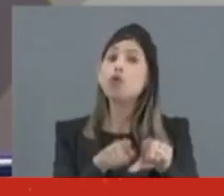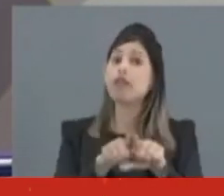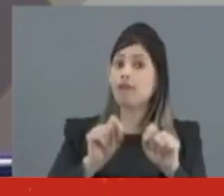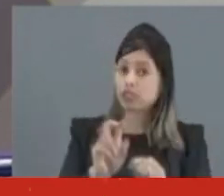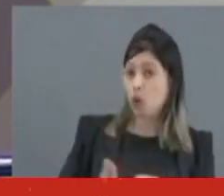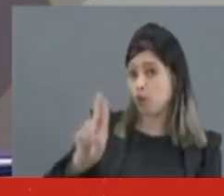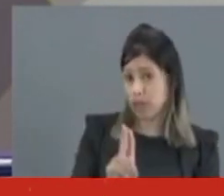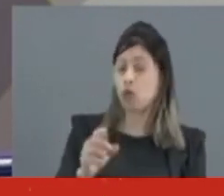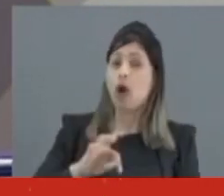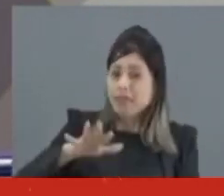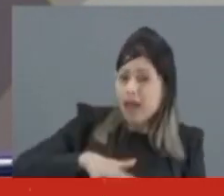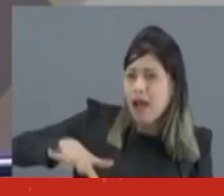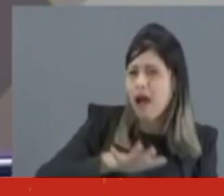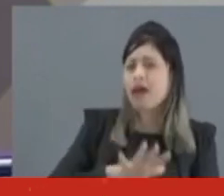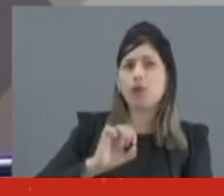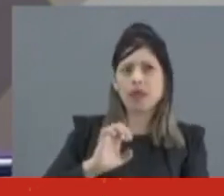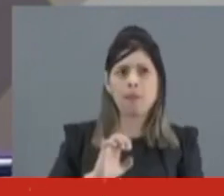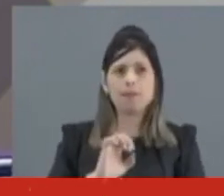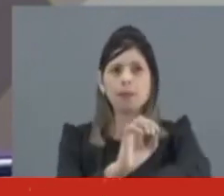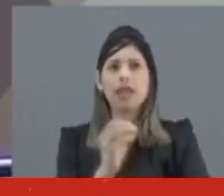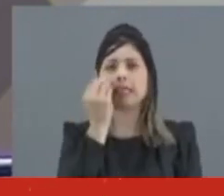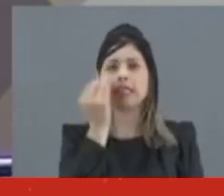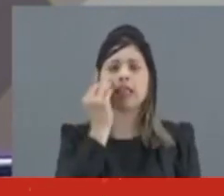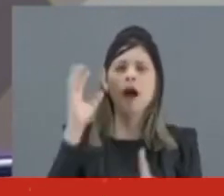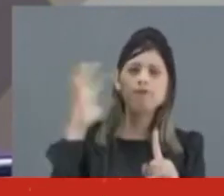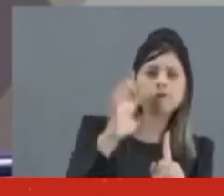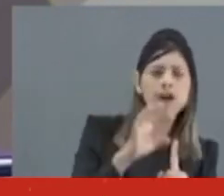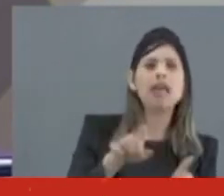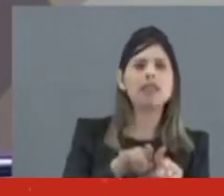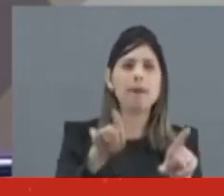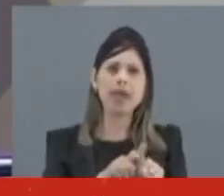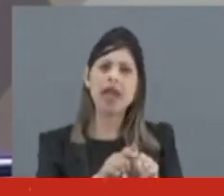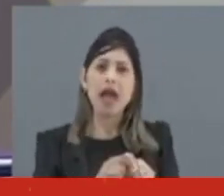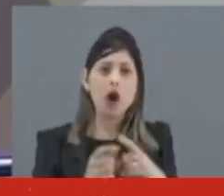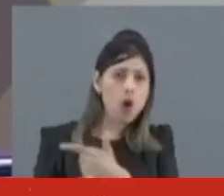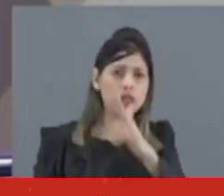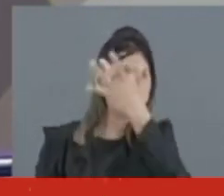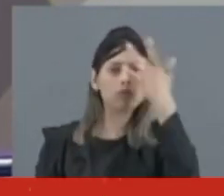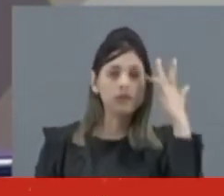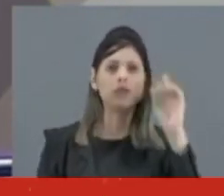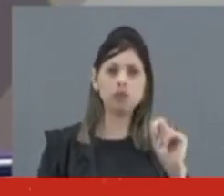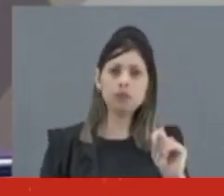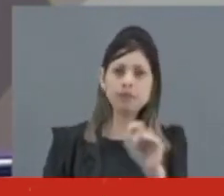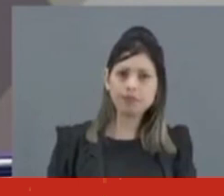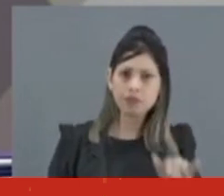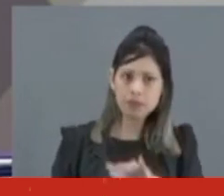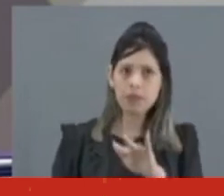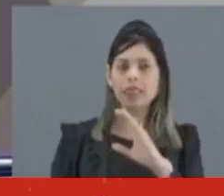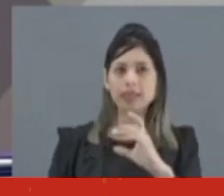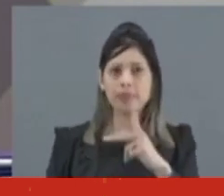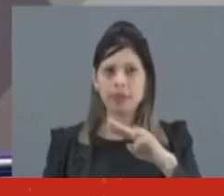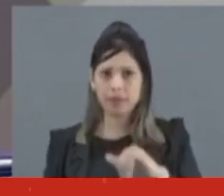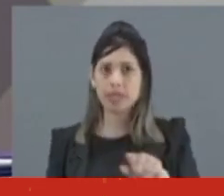utilizavam da máquina estatal para coagir e agredir pessoas. Na CPI da pandemia realizada no âmbito do Senado Federal, ficou evidente a